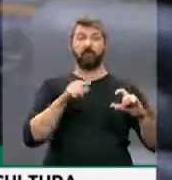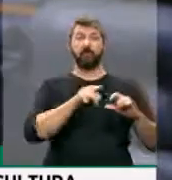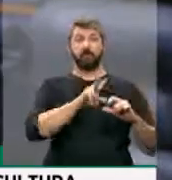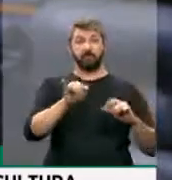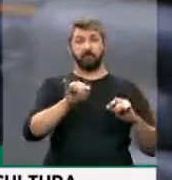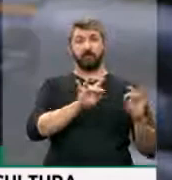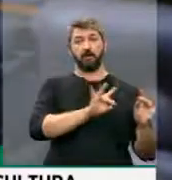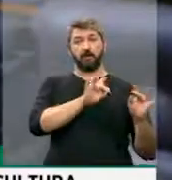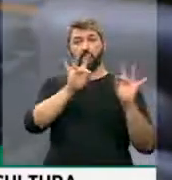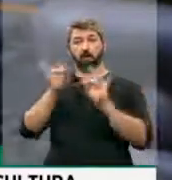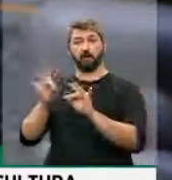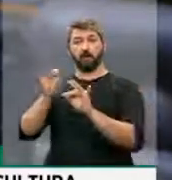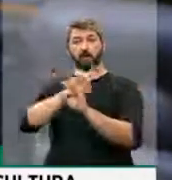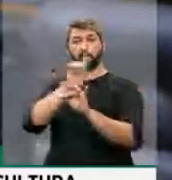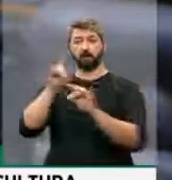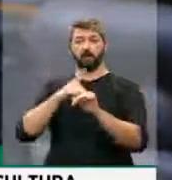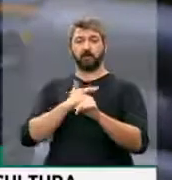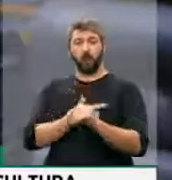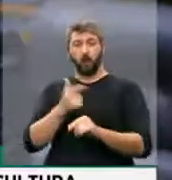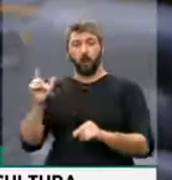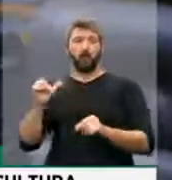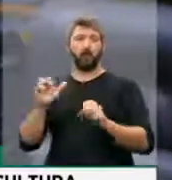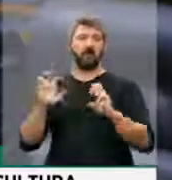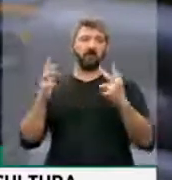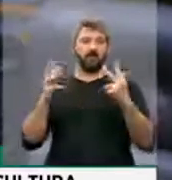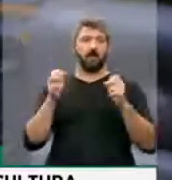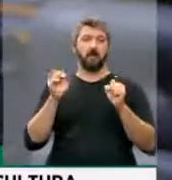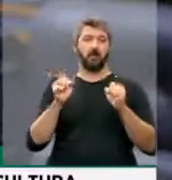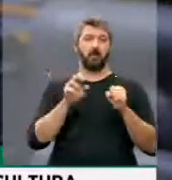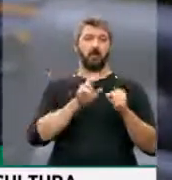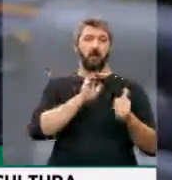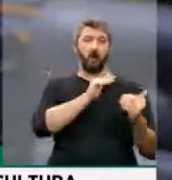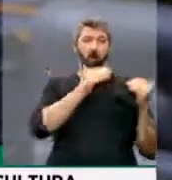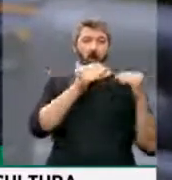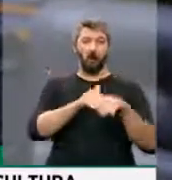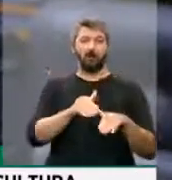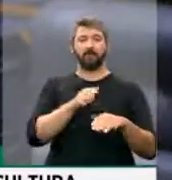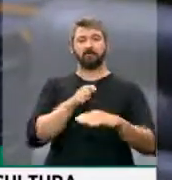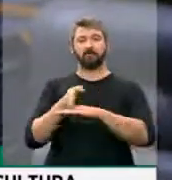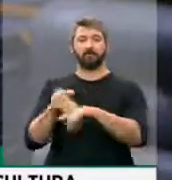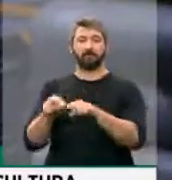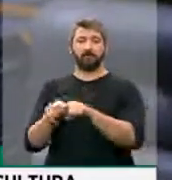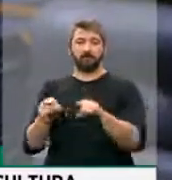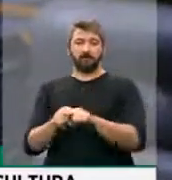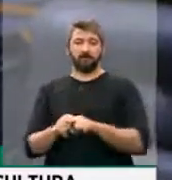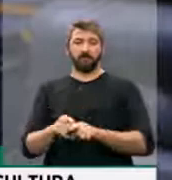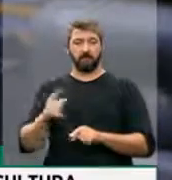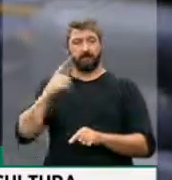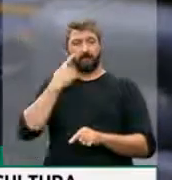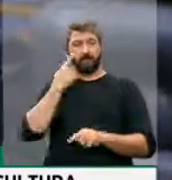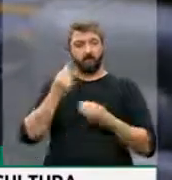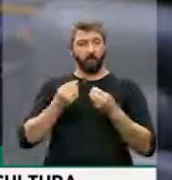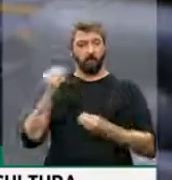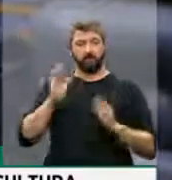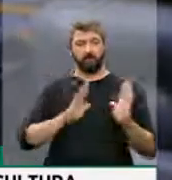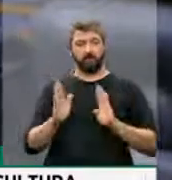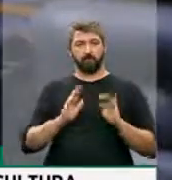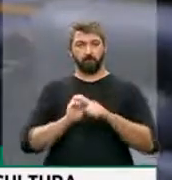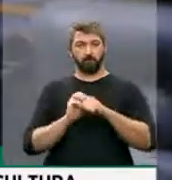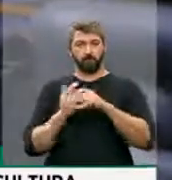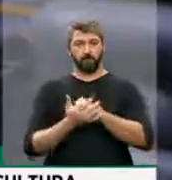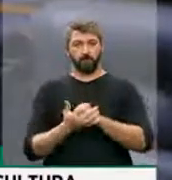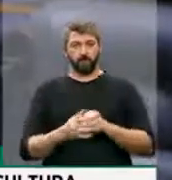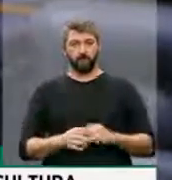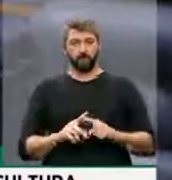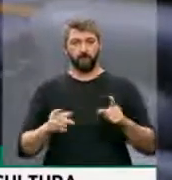possam ter mecanismos de resultado de enfrentamento ao período da pandemia